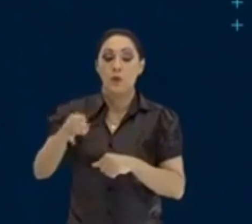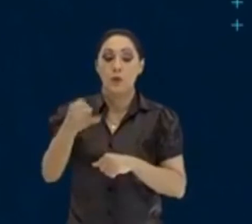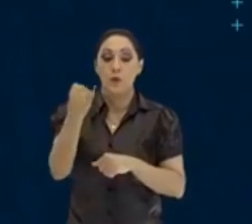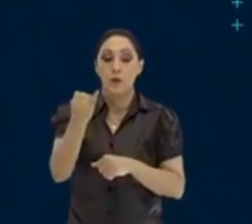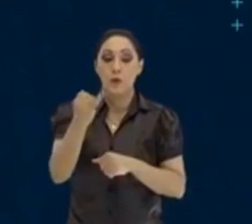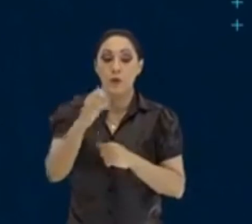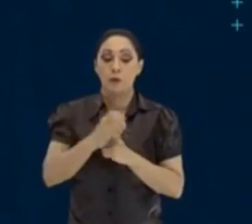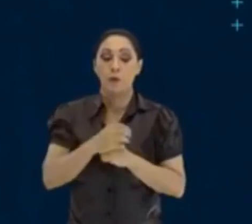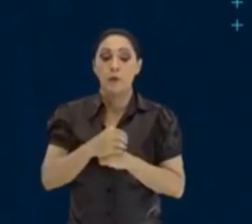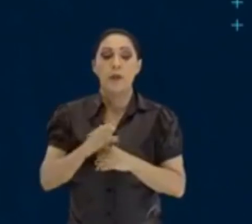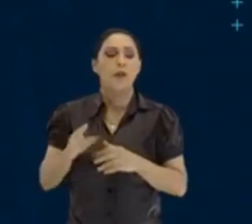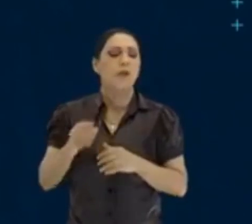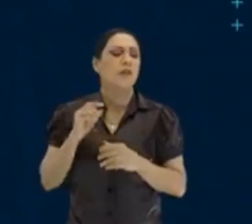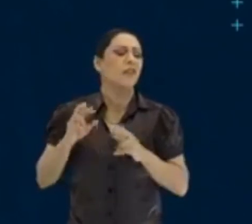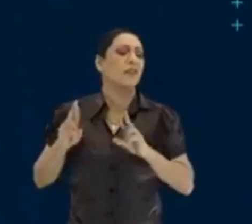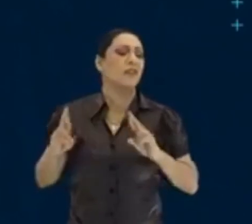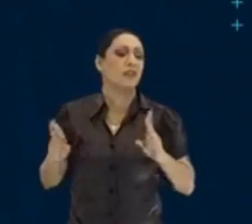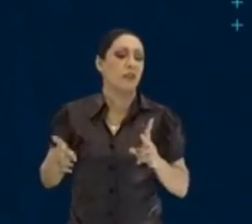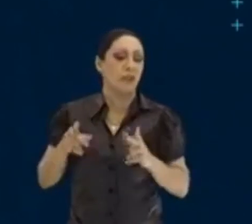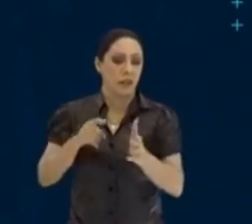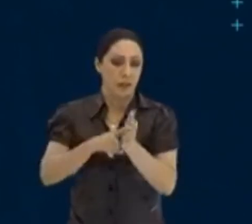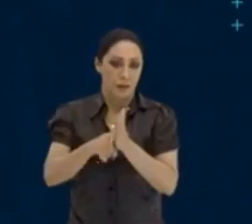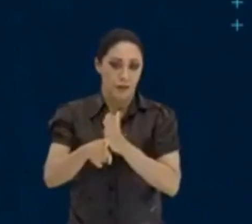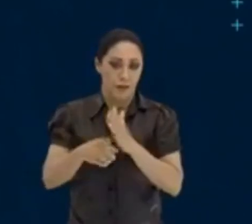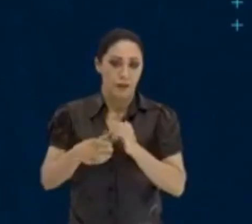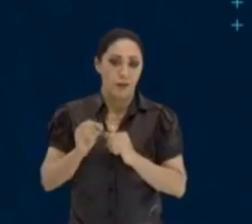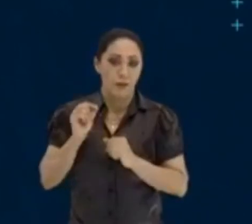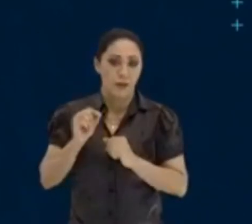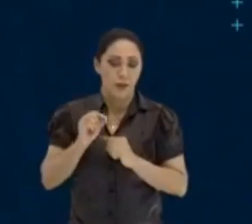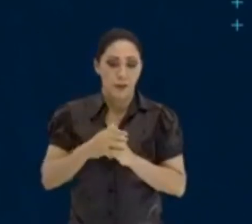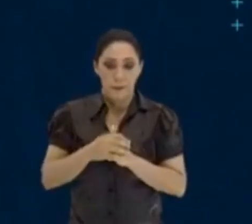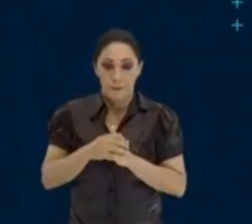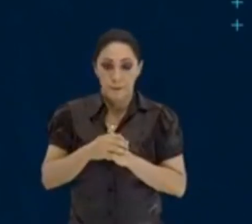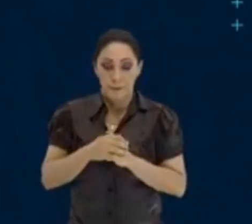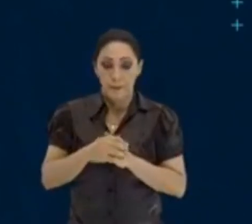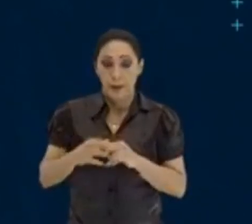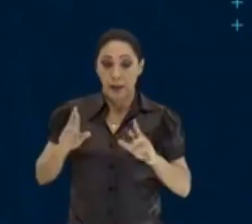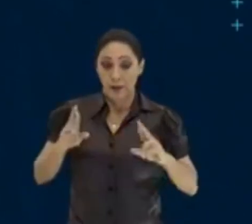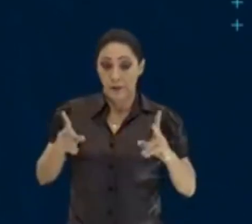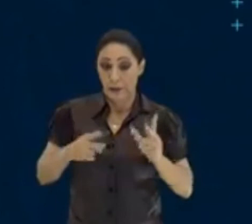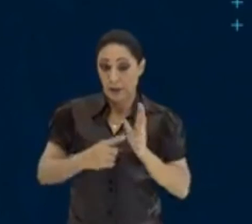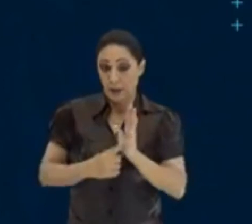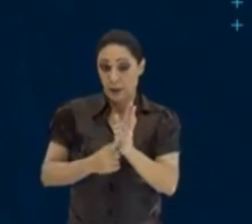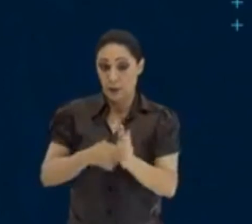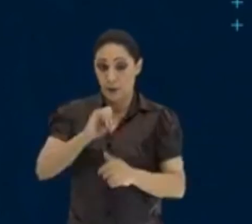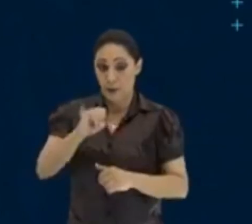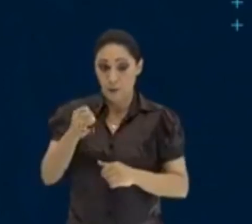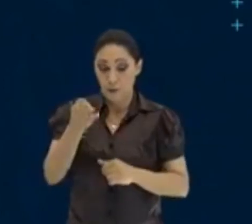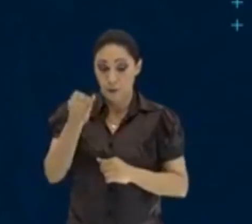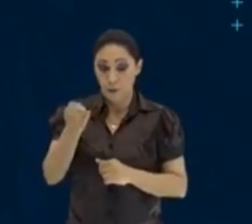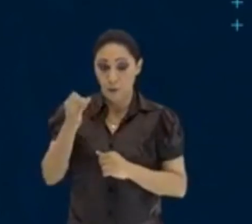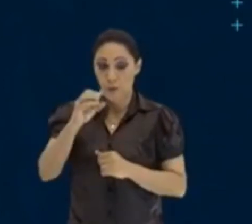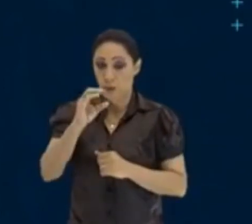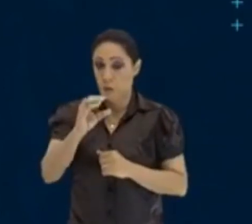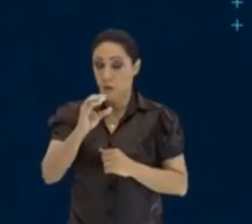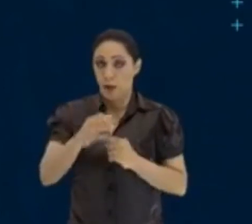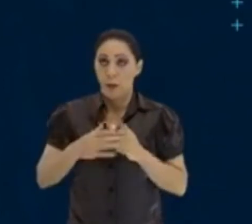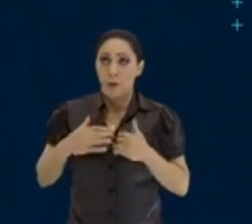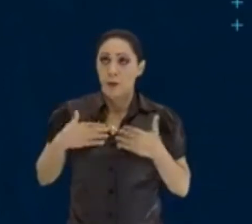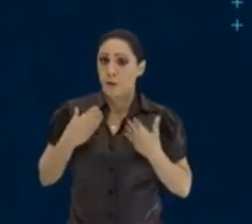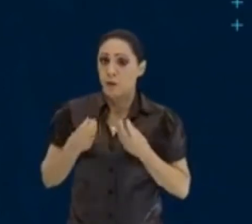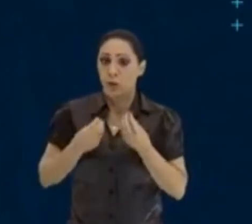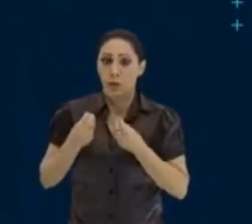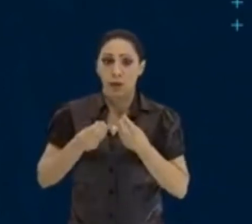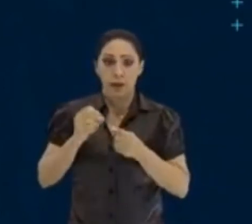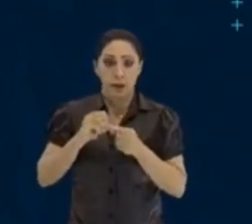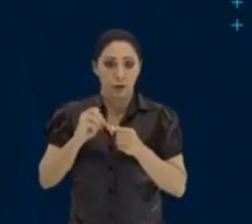meses. O que está de diferente nessa questão? Está de diferente que agora a gente deu juros e quer o capital. Ai, meu Deus, como é que eu faço,